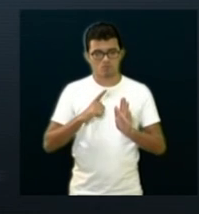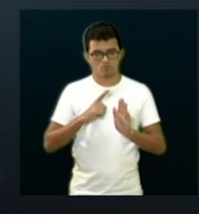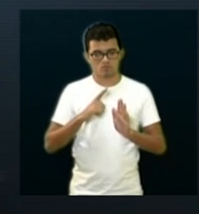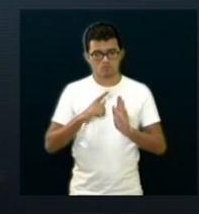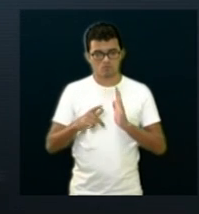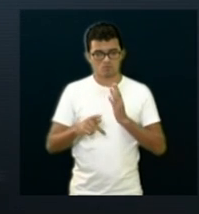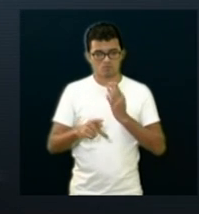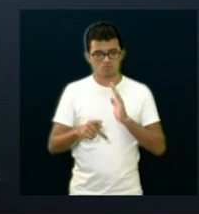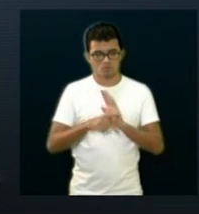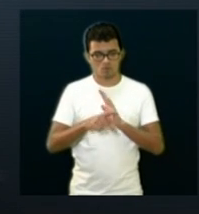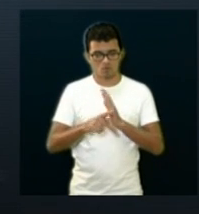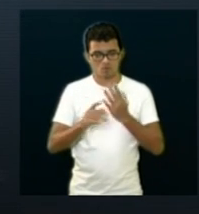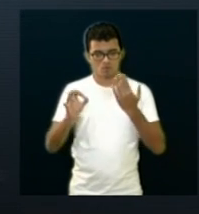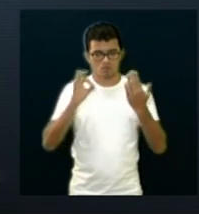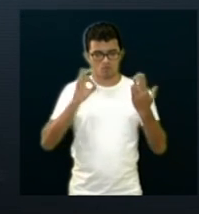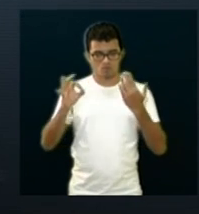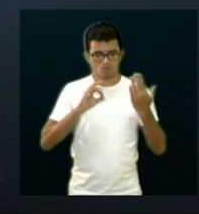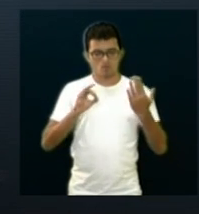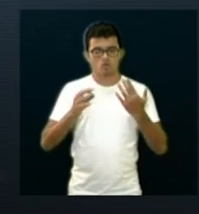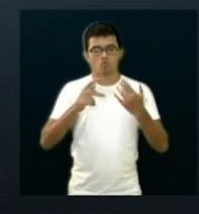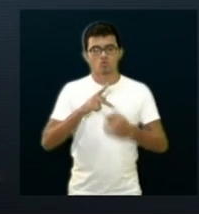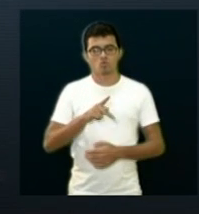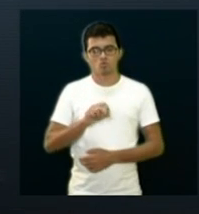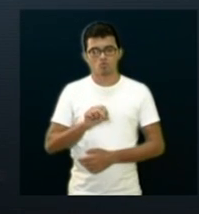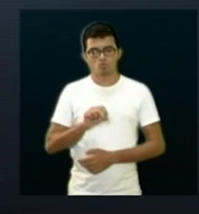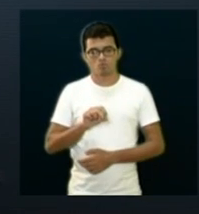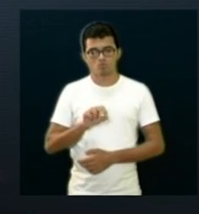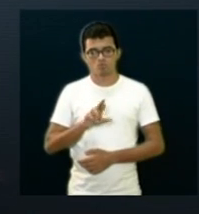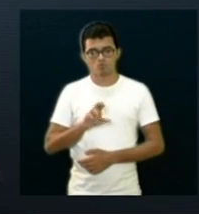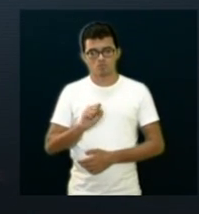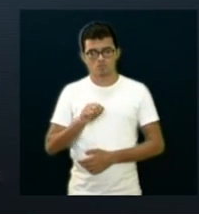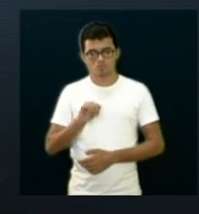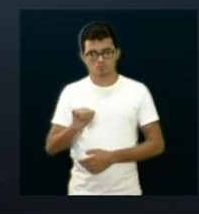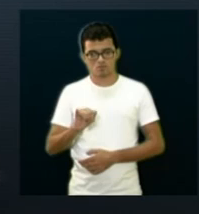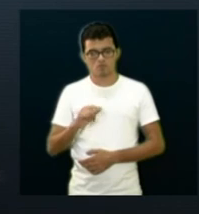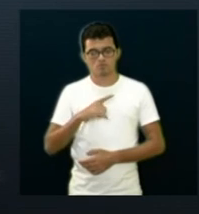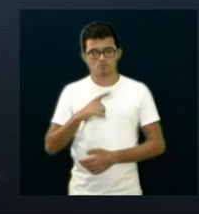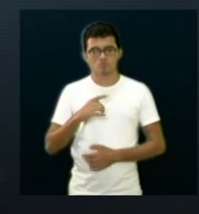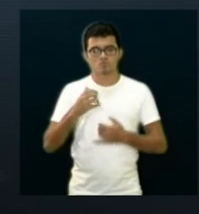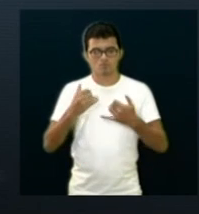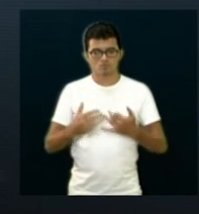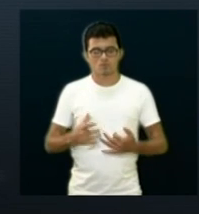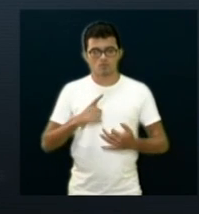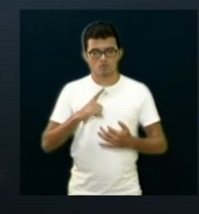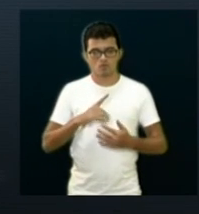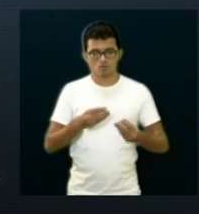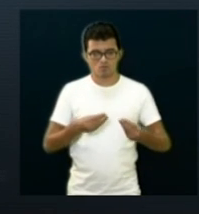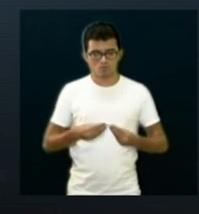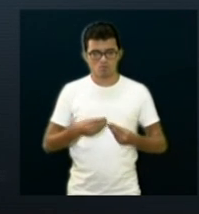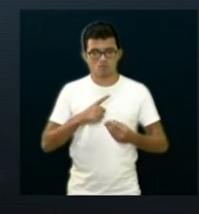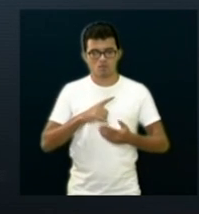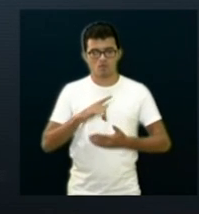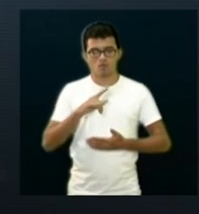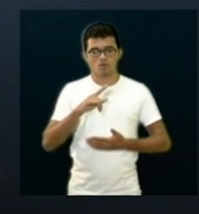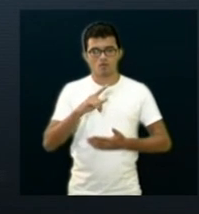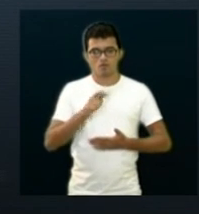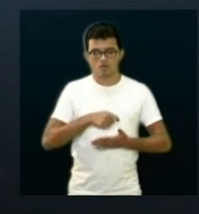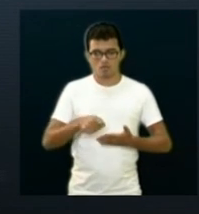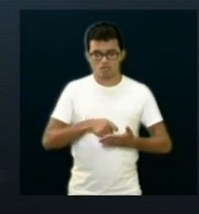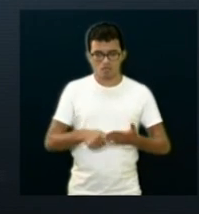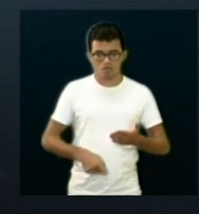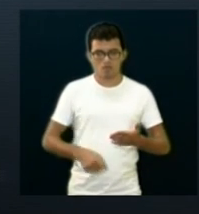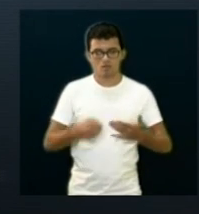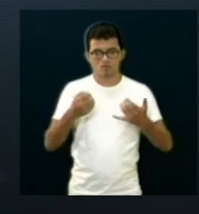Porsani falou bastante aqui, mas que os moradores também, eu recebi carta dos moradores, vira e mexe, gente estava